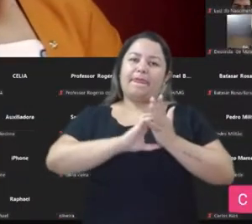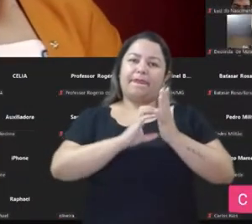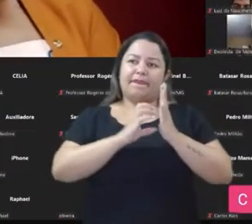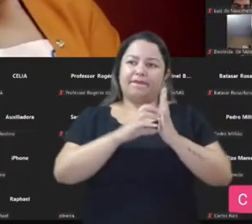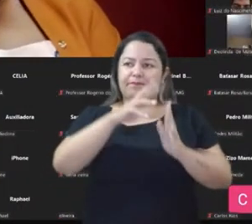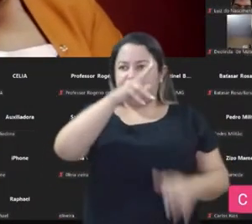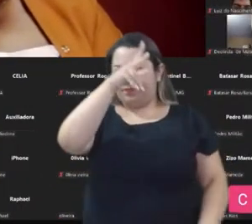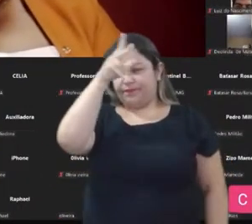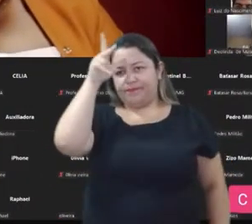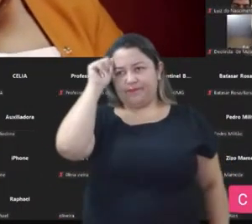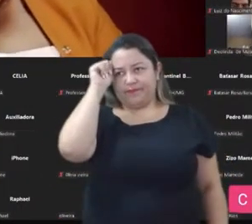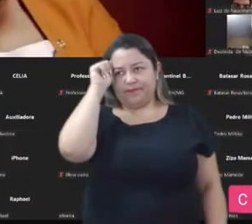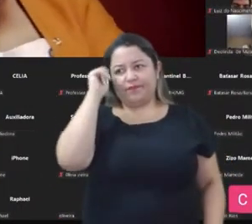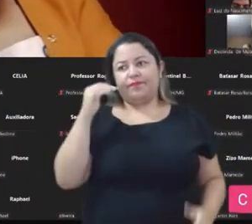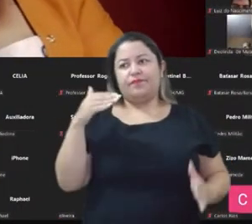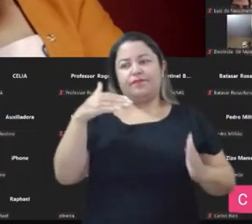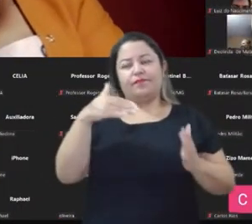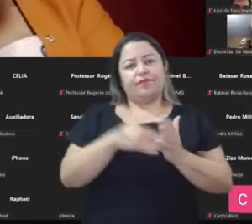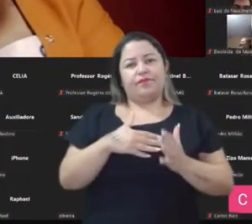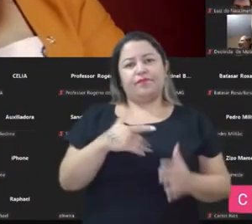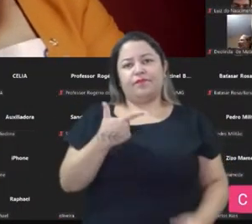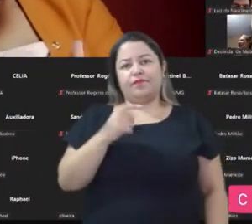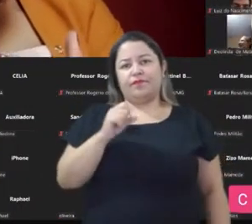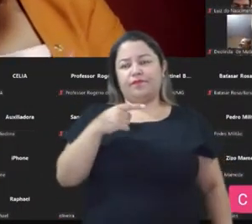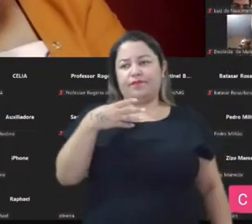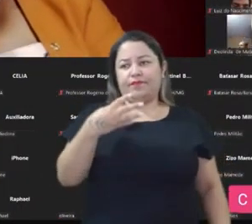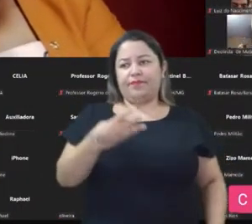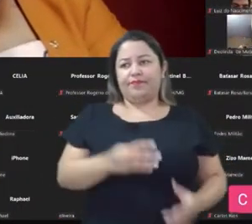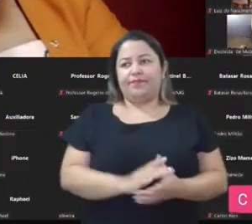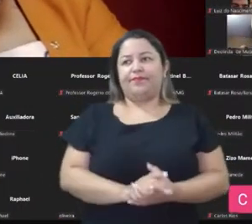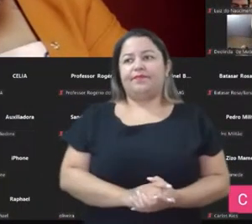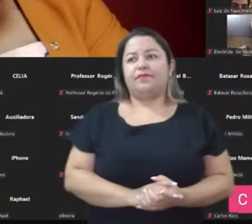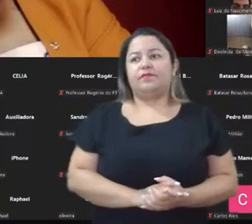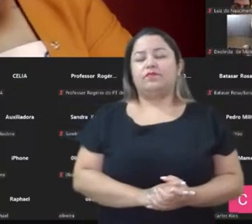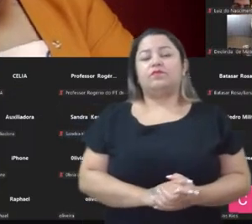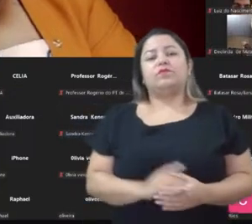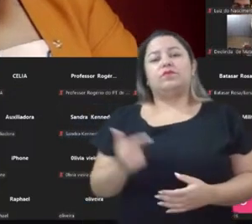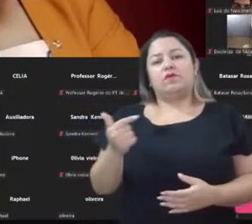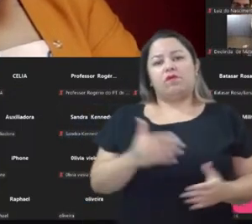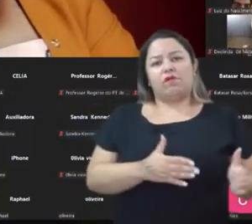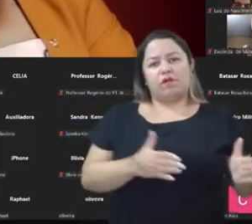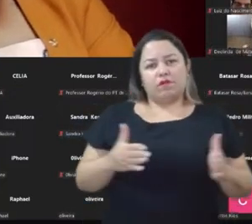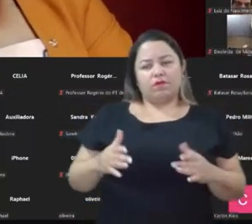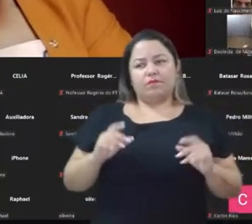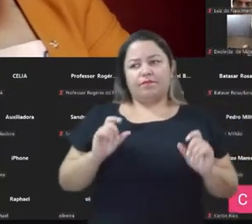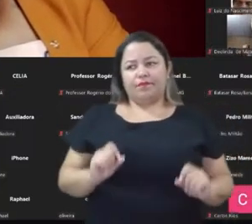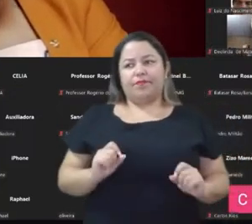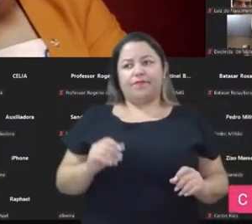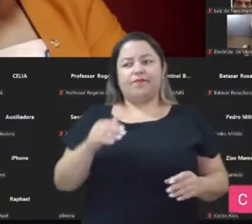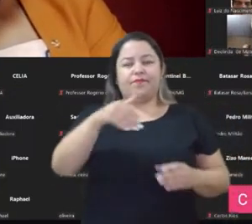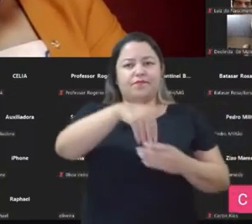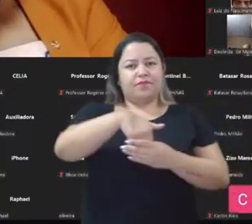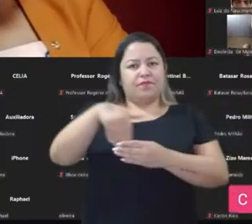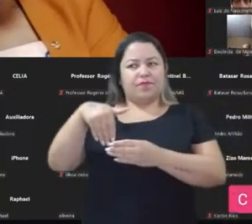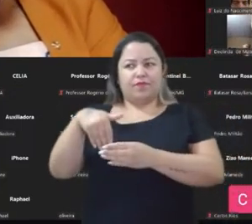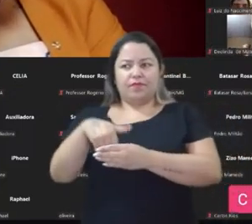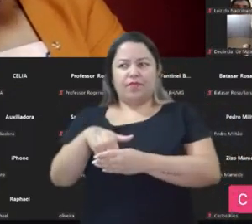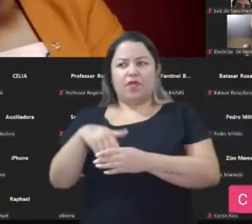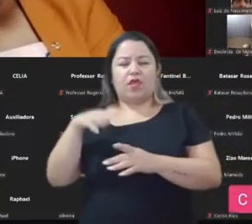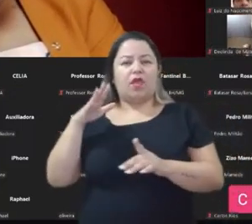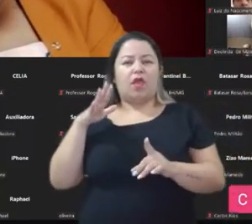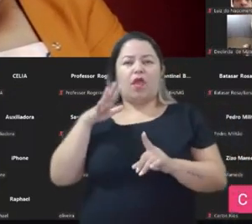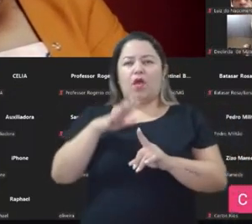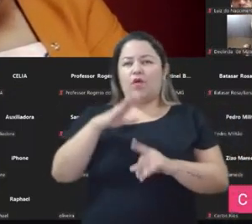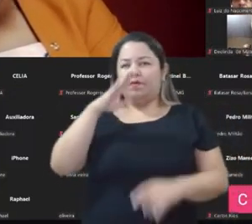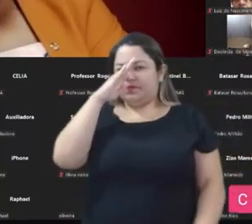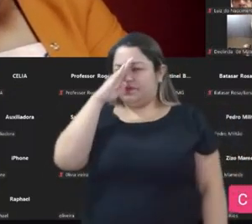agora nesse último pleito de 2024. Fiquei em segundo lugar numa eleição em que eu era o alvo do bolsonarismo,